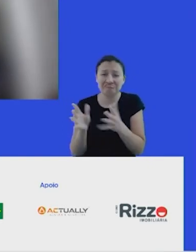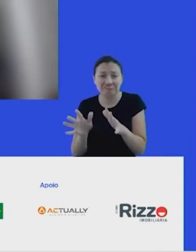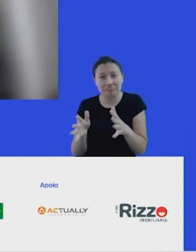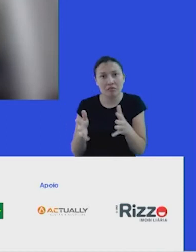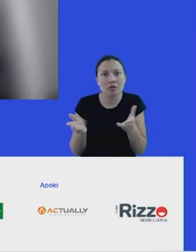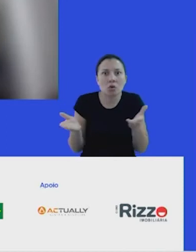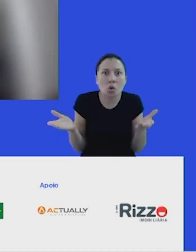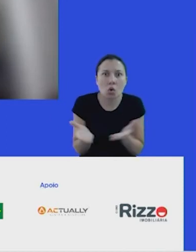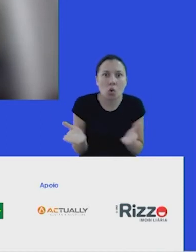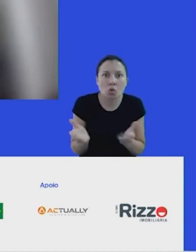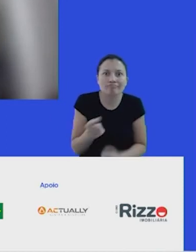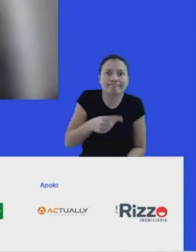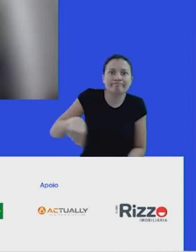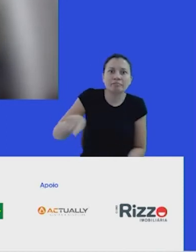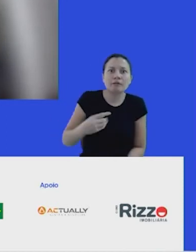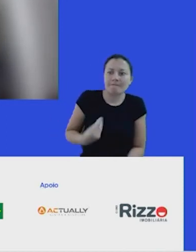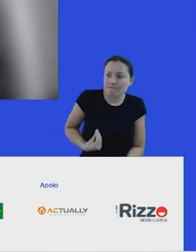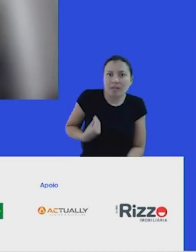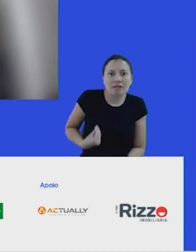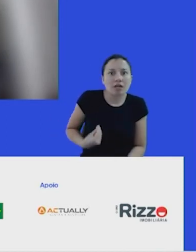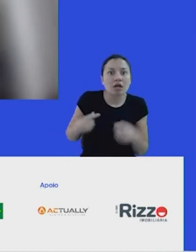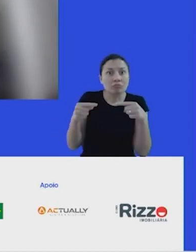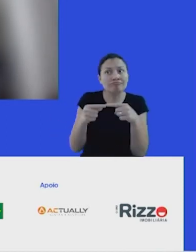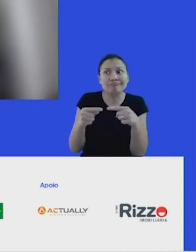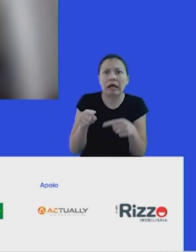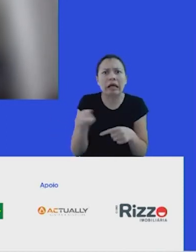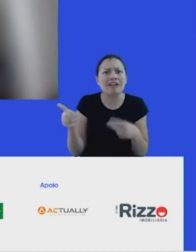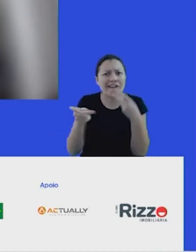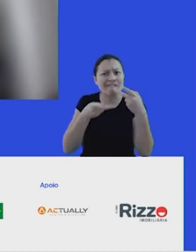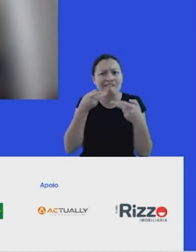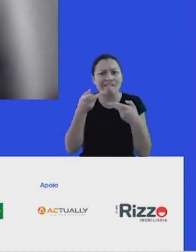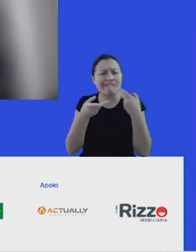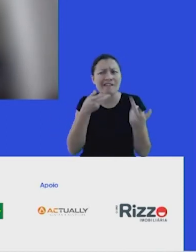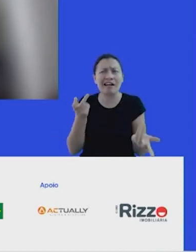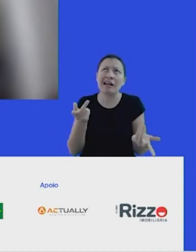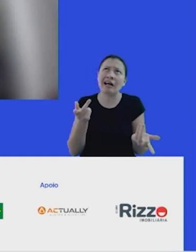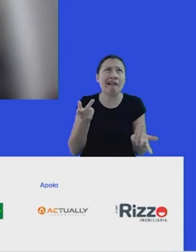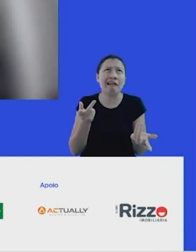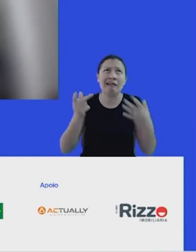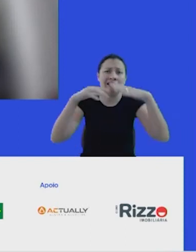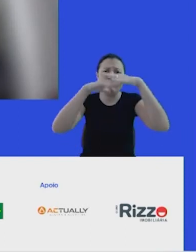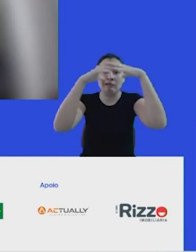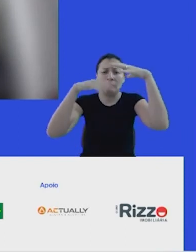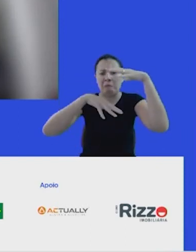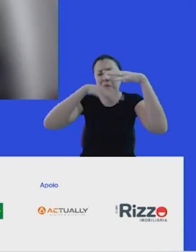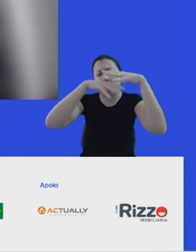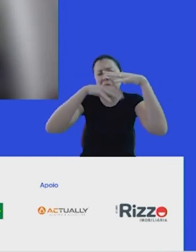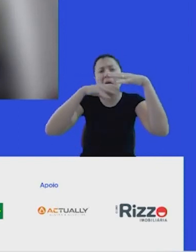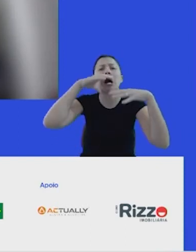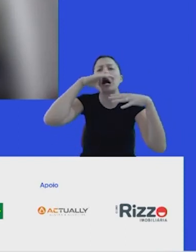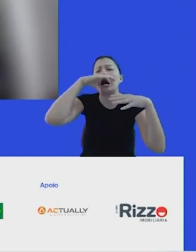Hoje a gente vive o que talvez os especialistas cansaram de falar de aquecimento global, de uma série de questões. Eu li um livro